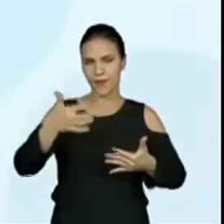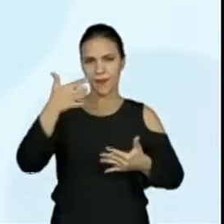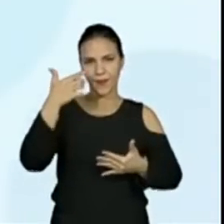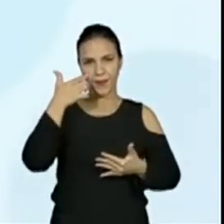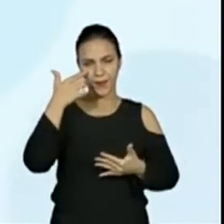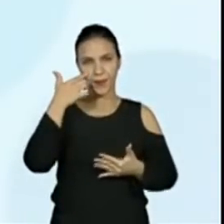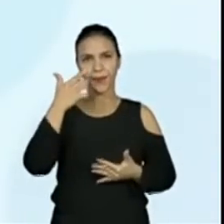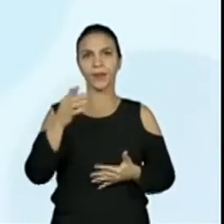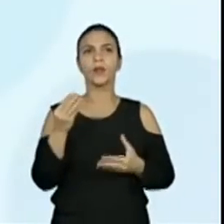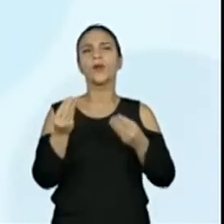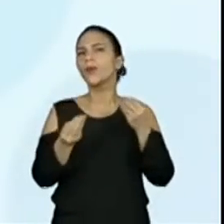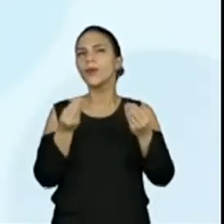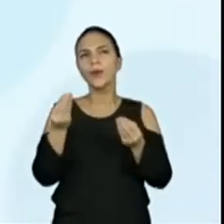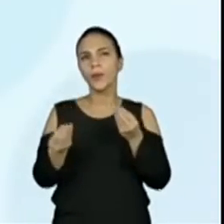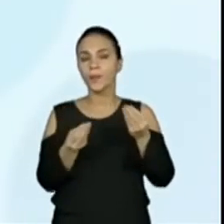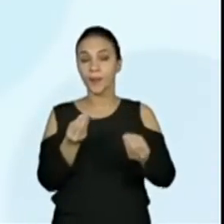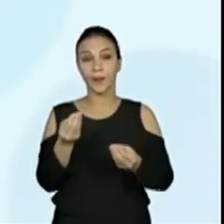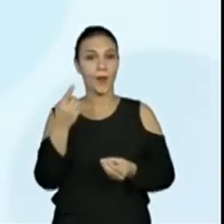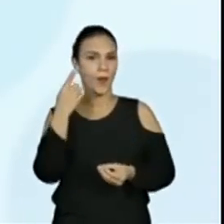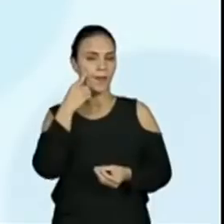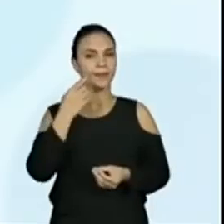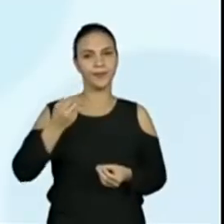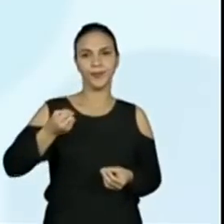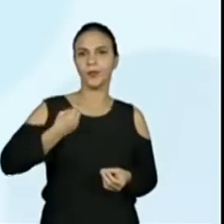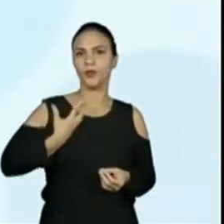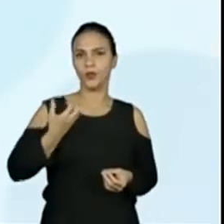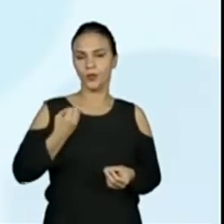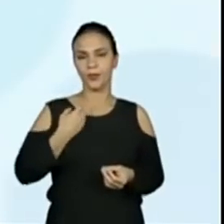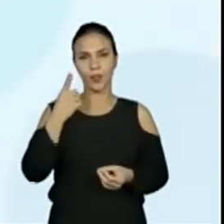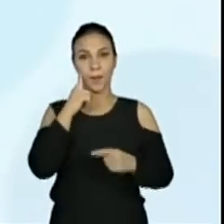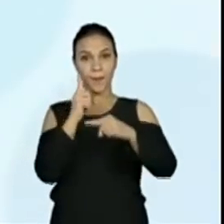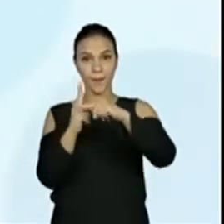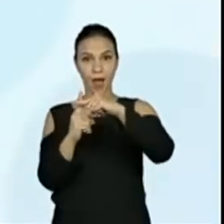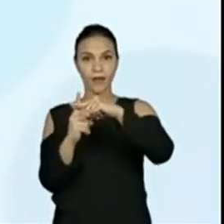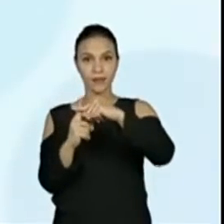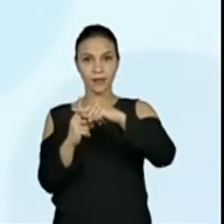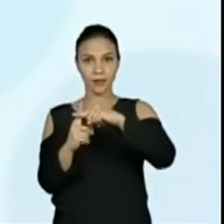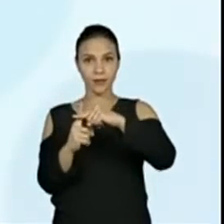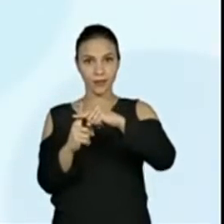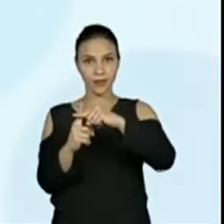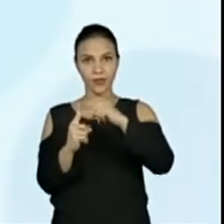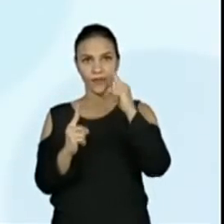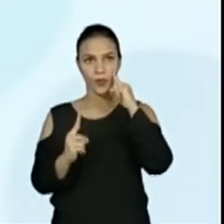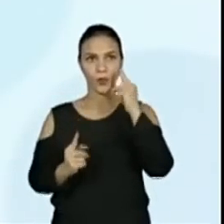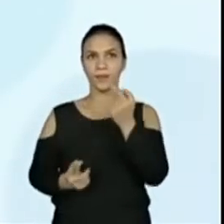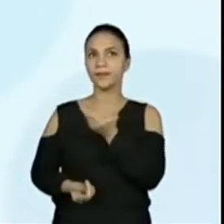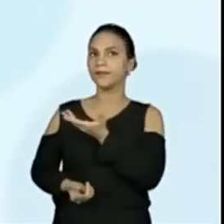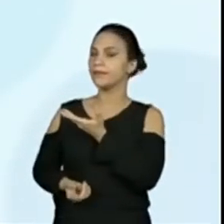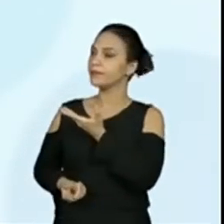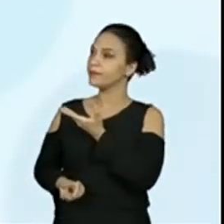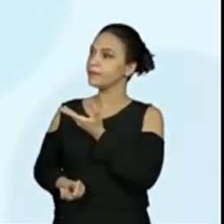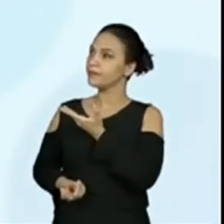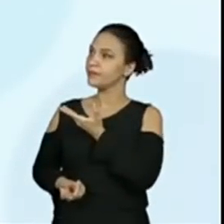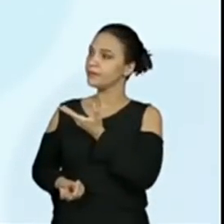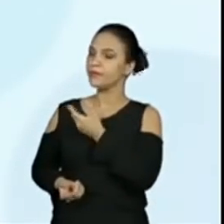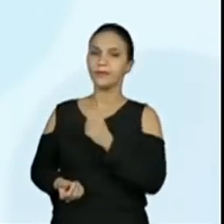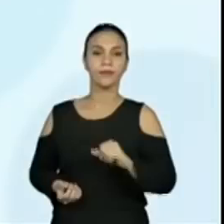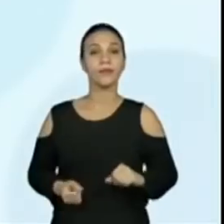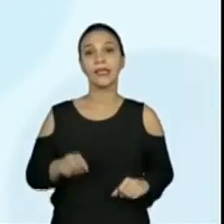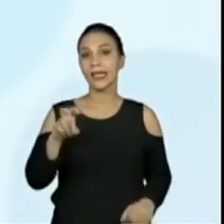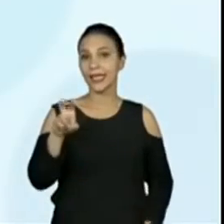eu demonstro na realidade para vocês. Nós temos uma operação aqui de adição, aluno do quarto ano, que é a operação